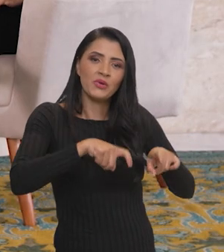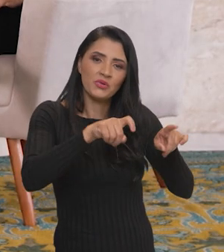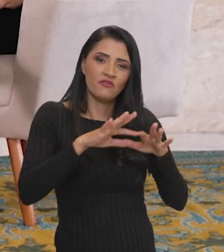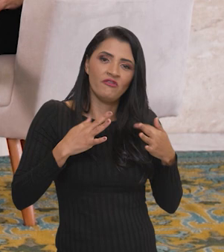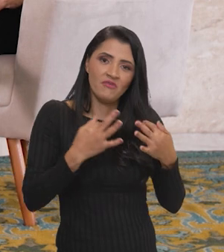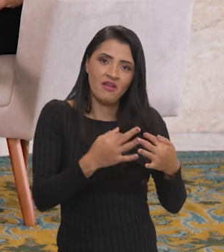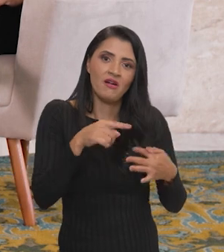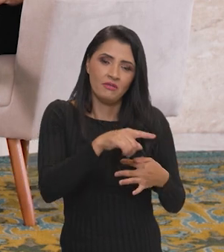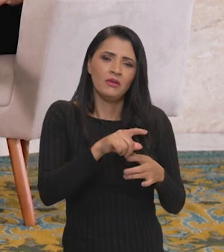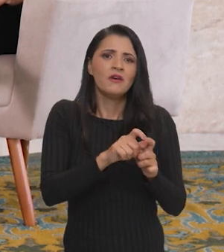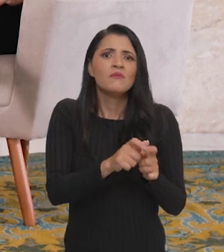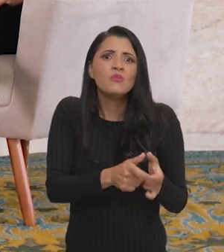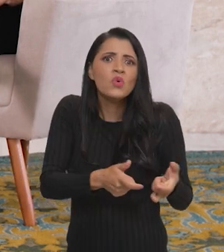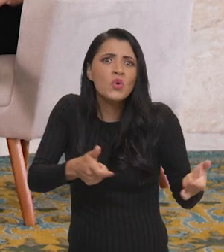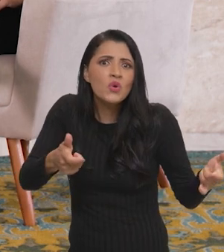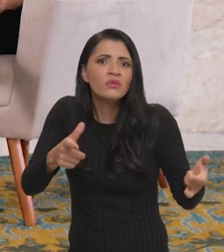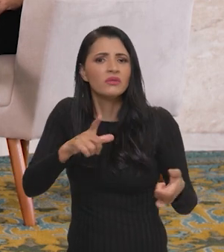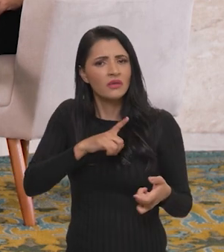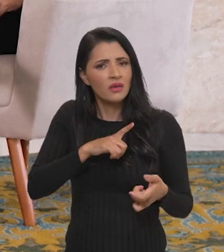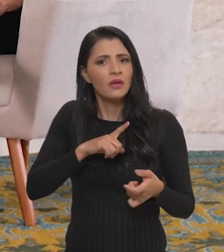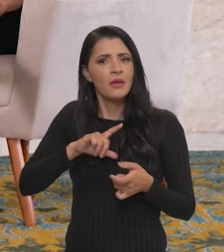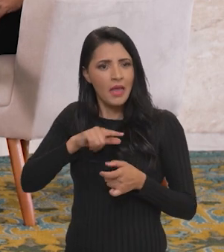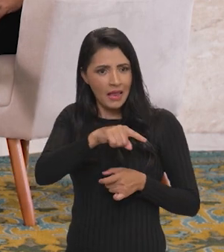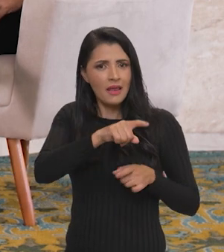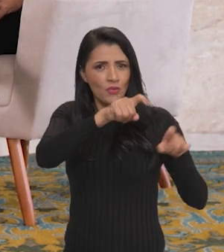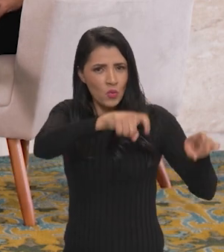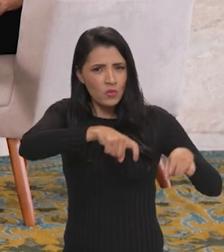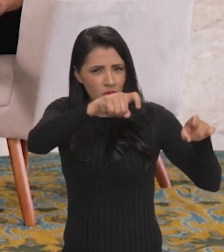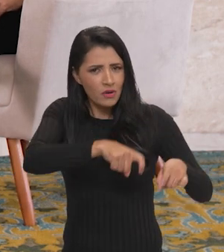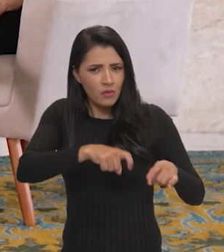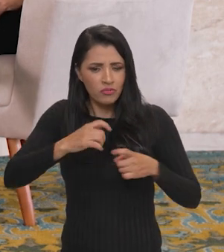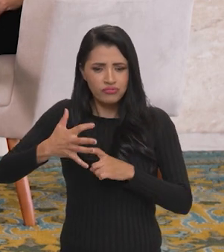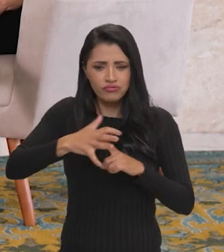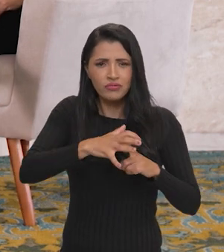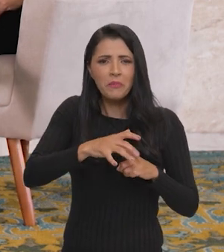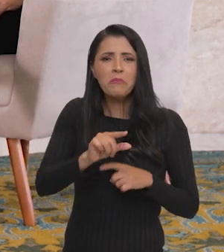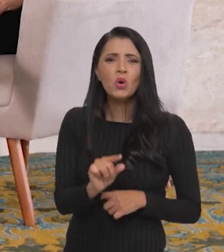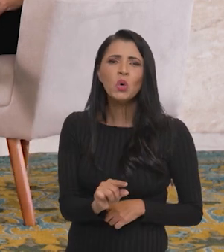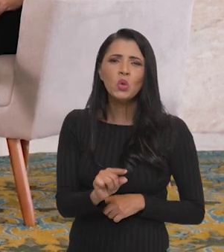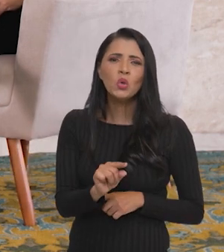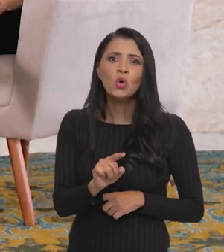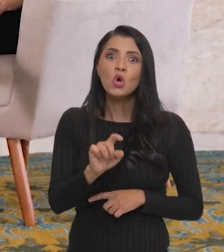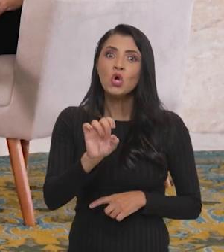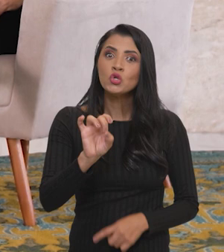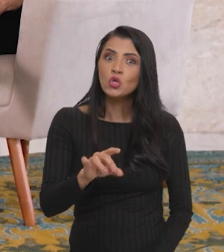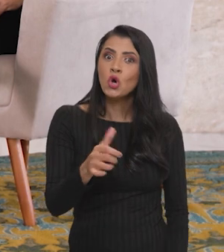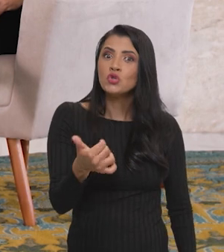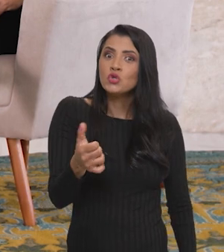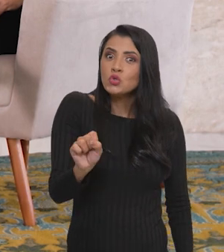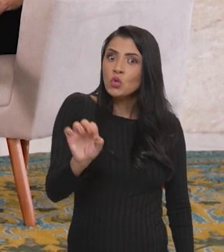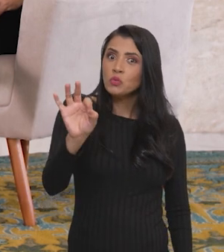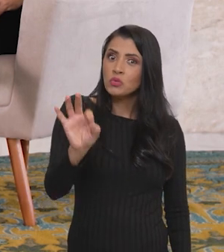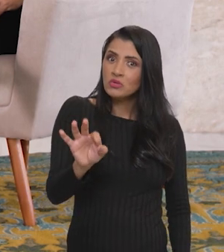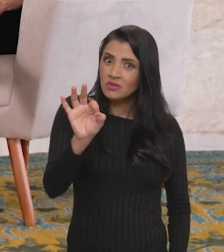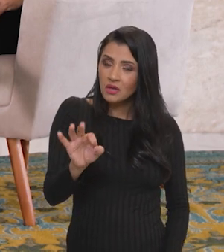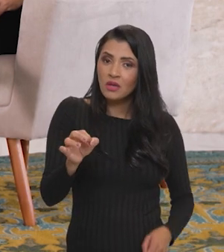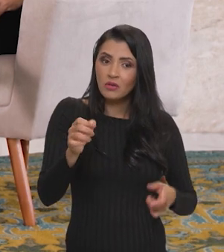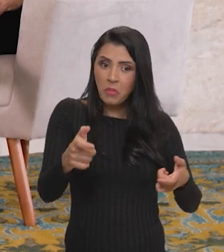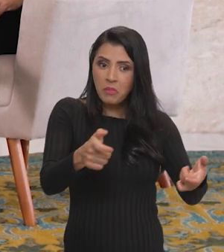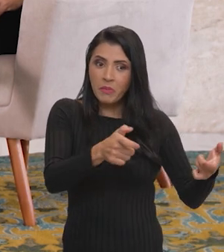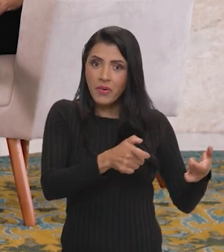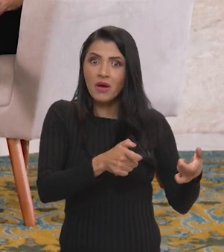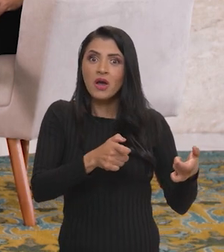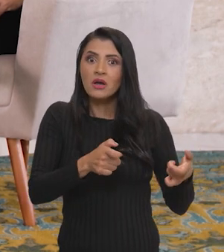para a agricultura familiar. Somos muitos e a mecanização no campo é baixíssima. Só 18% das